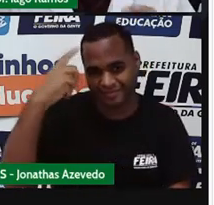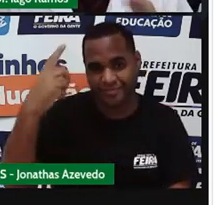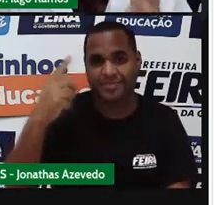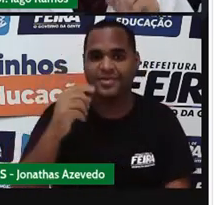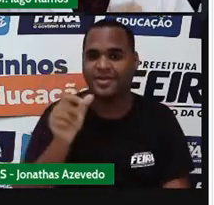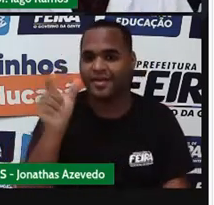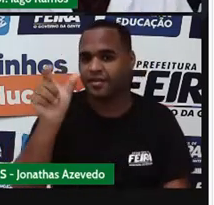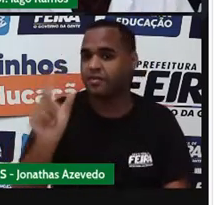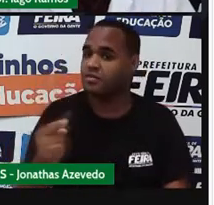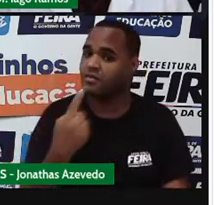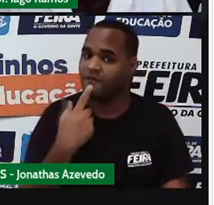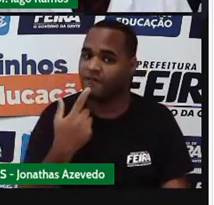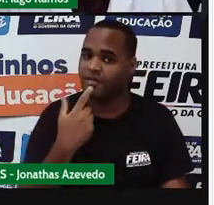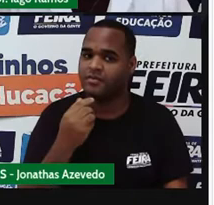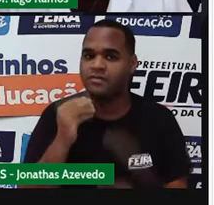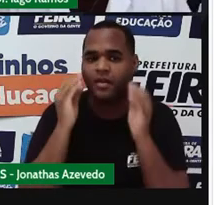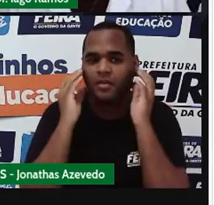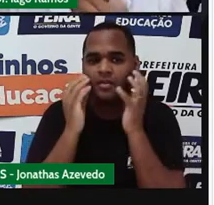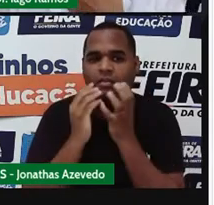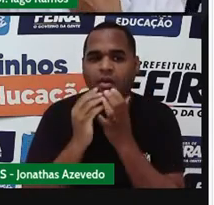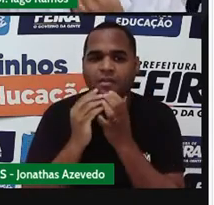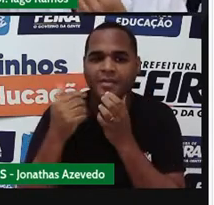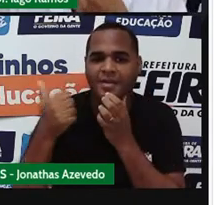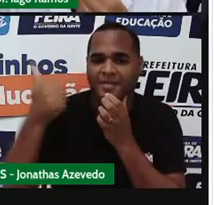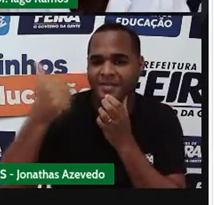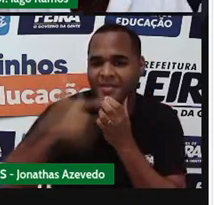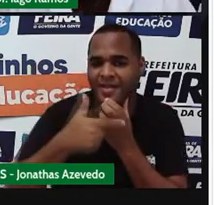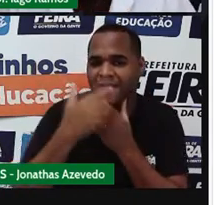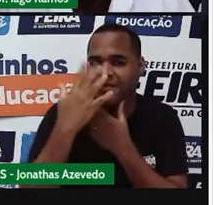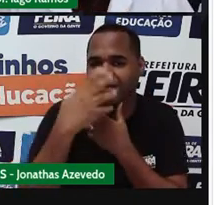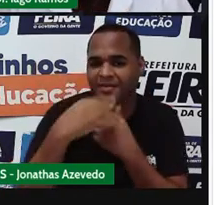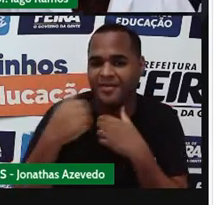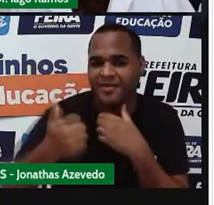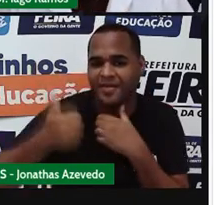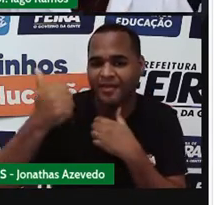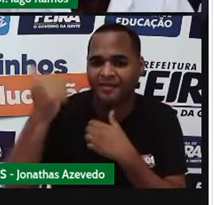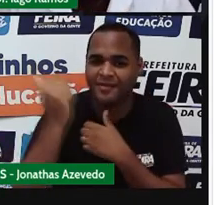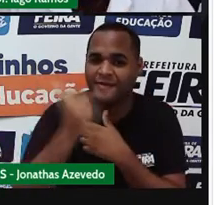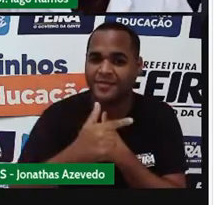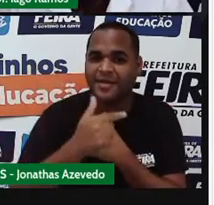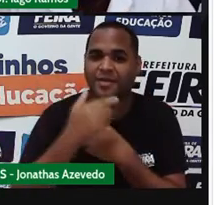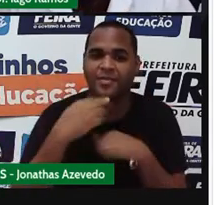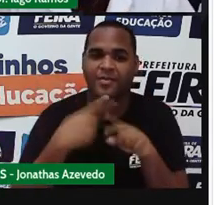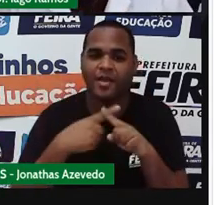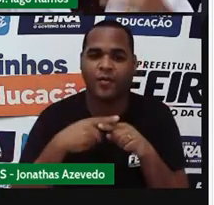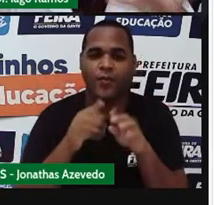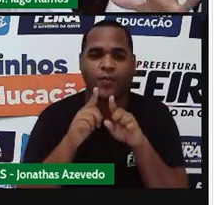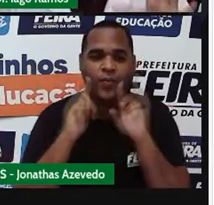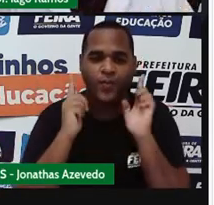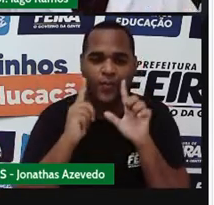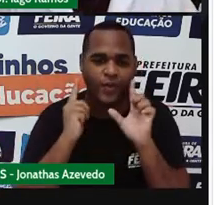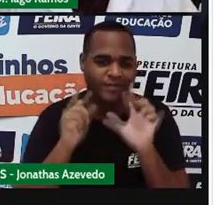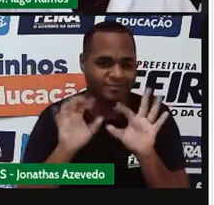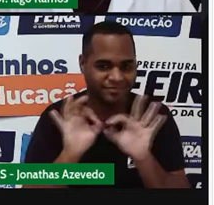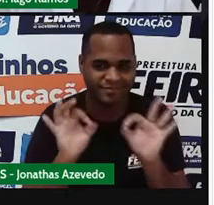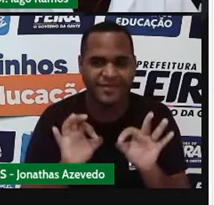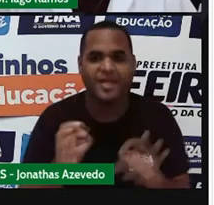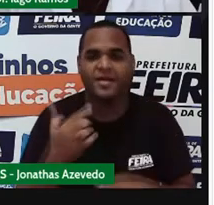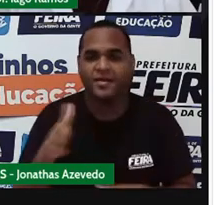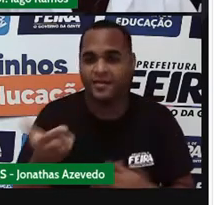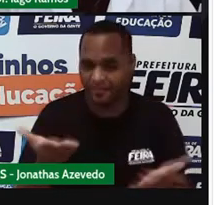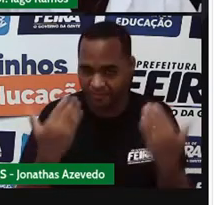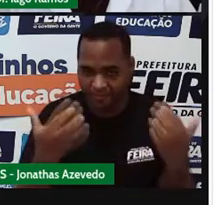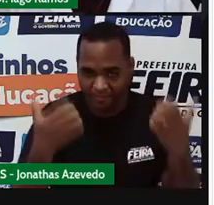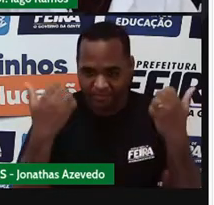bonitinho, ele está até de barba, né? Está mais bonito do que eu porque agora eu fiquei sem barba, né? Mas, vamos lá.